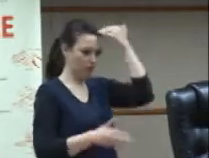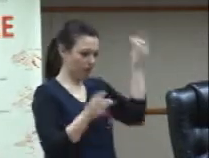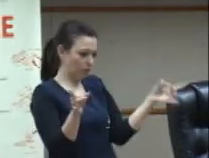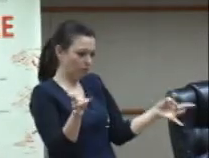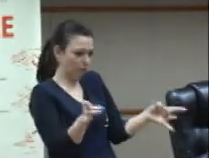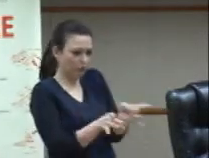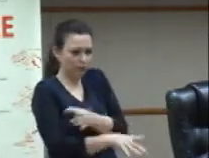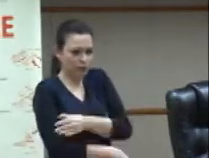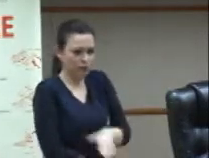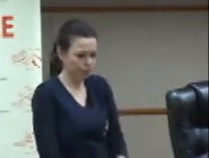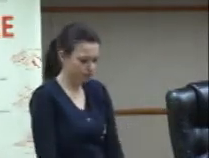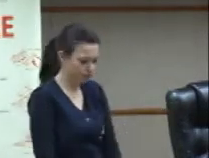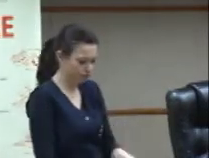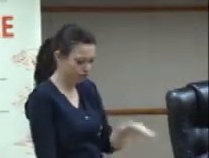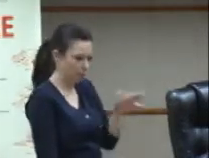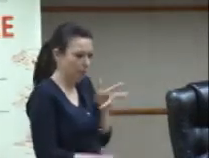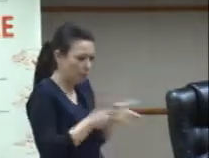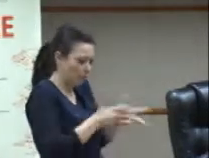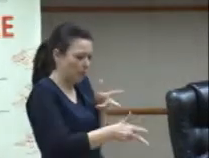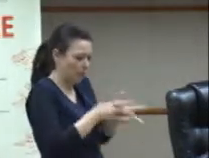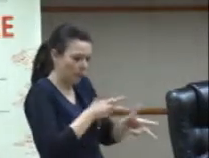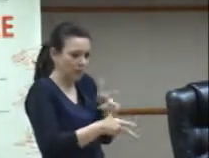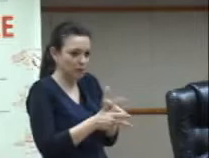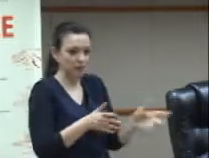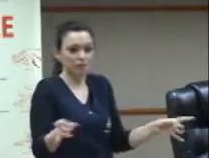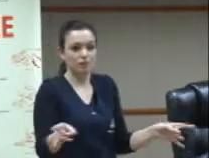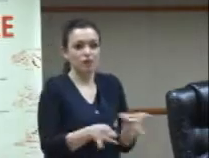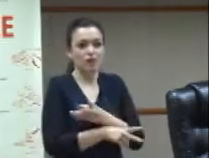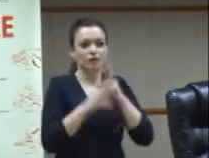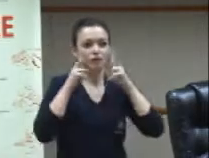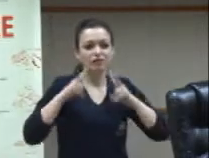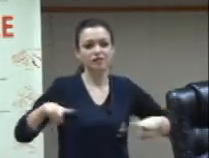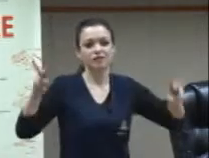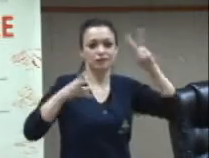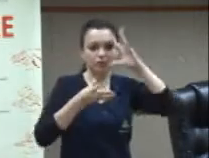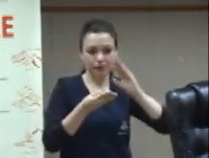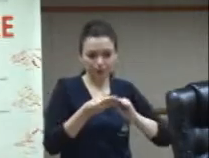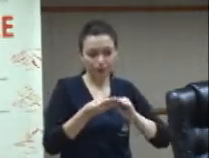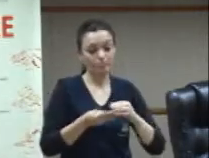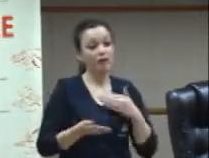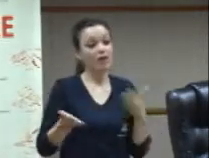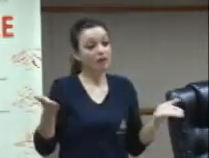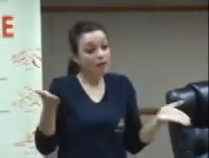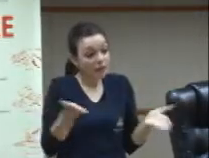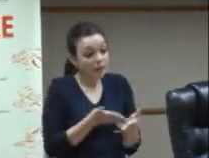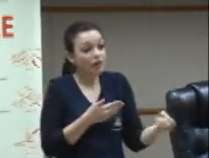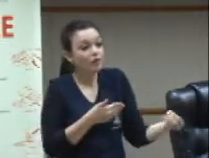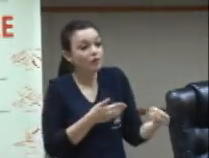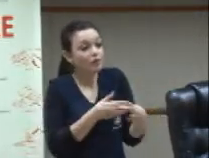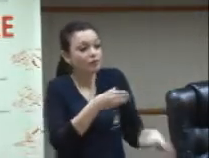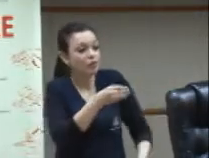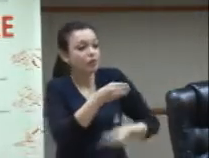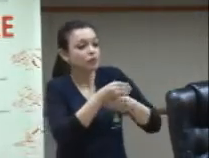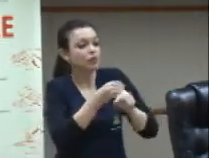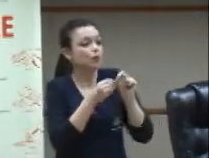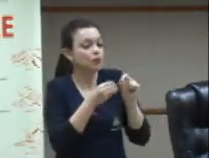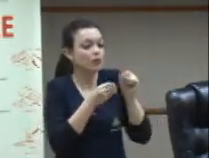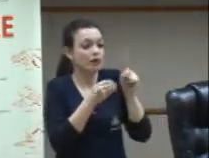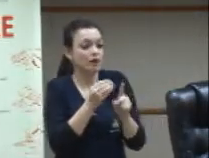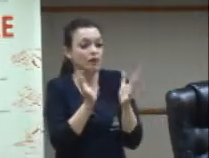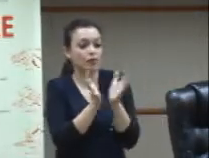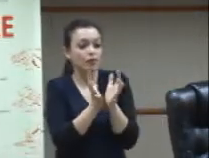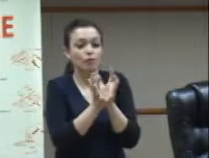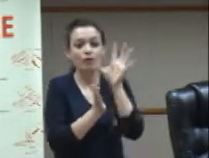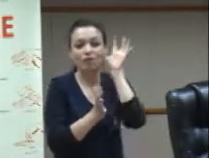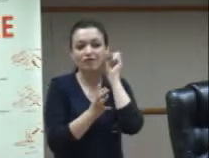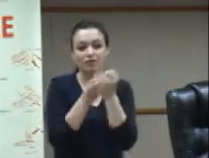desde muito pequeno ele já está engajado na causa política e temos agora uma nova geração que o grupo de ouvintes está